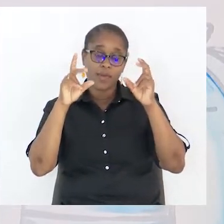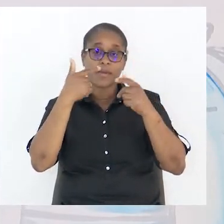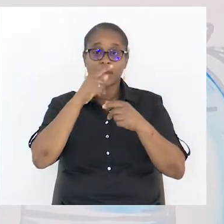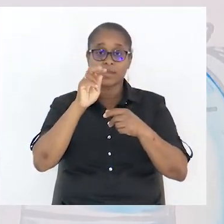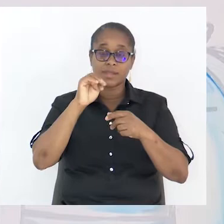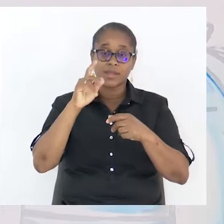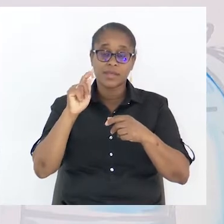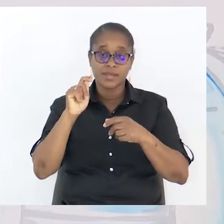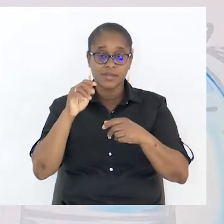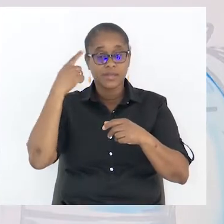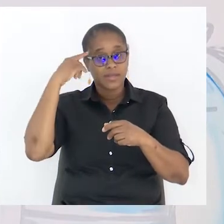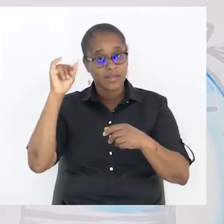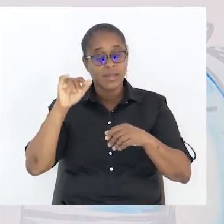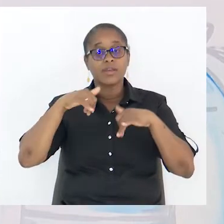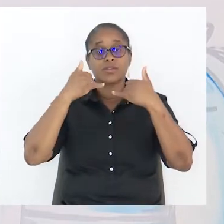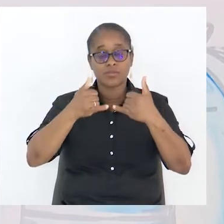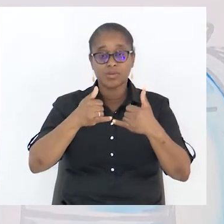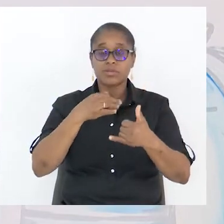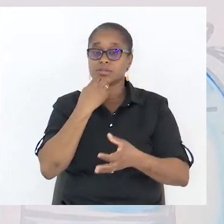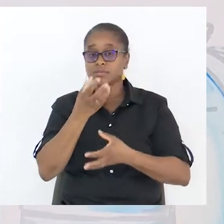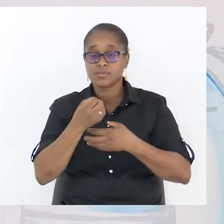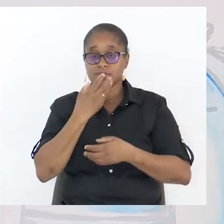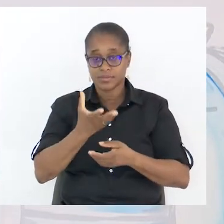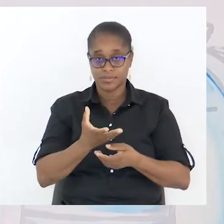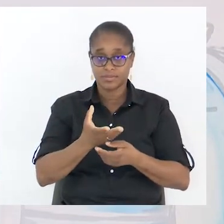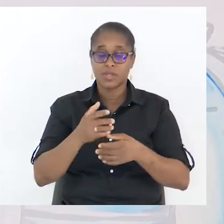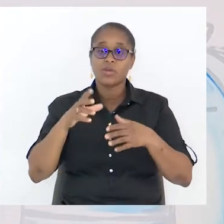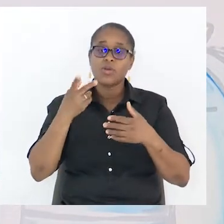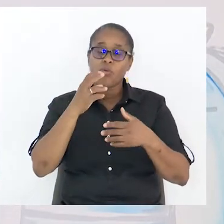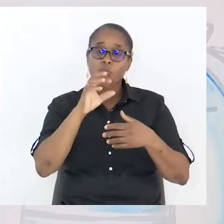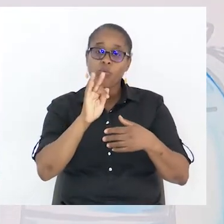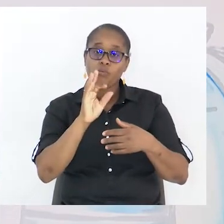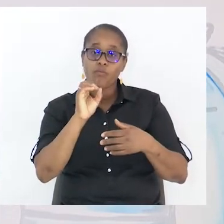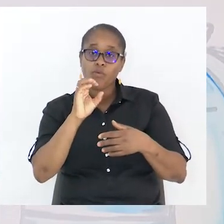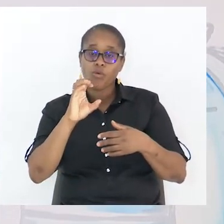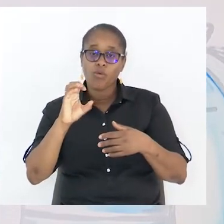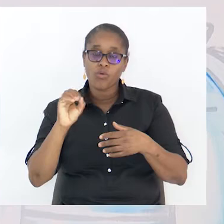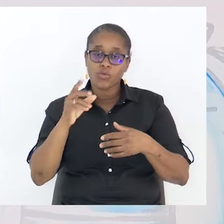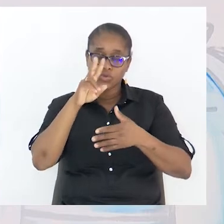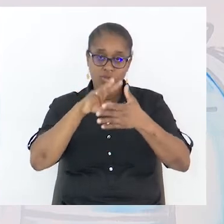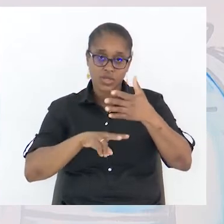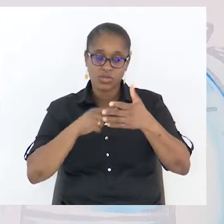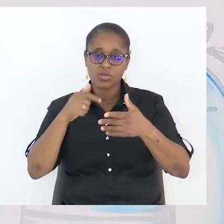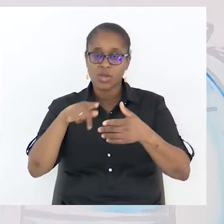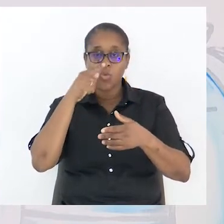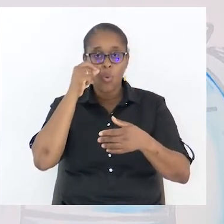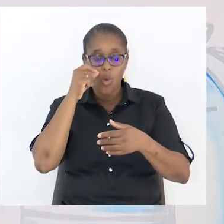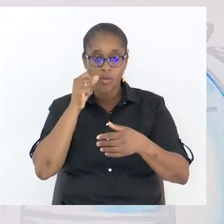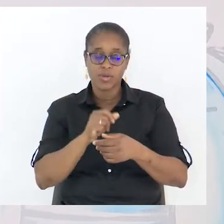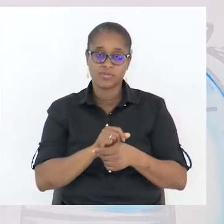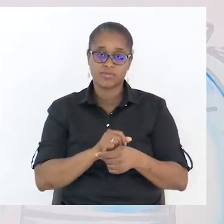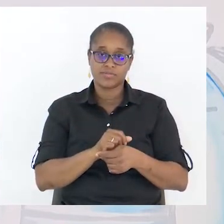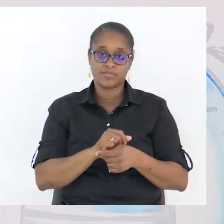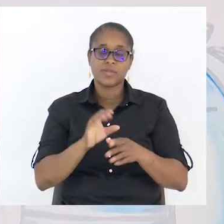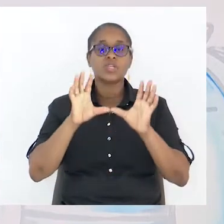texto de Gramsci está no homem. Geral. Então, isso significa